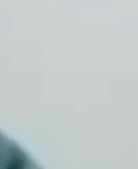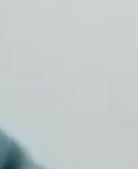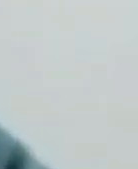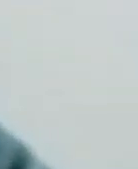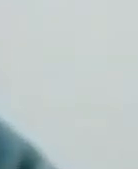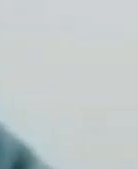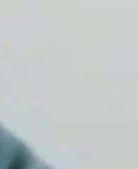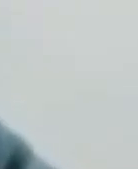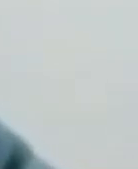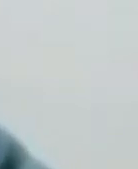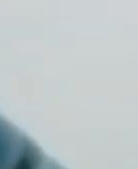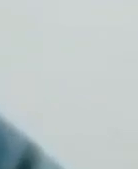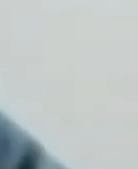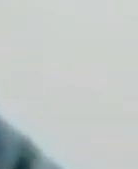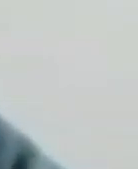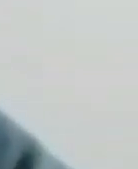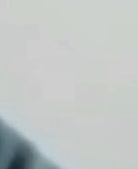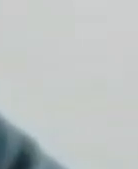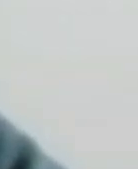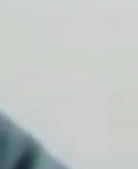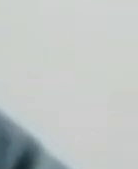jornalista.